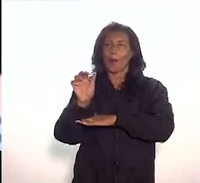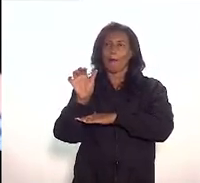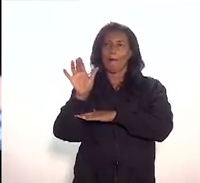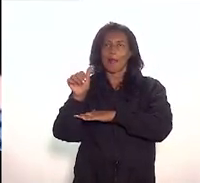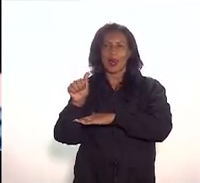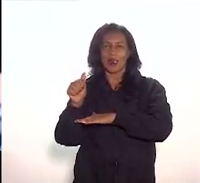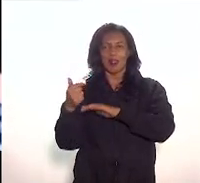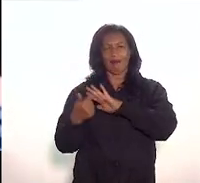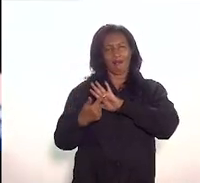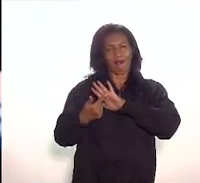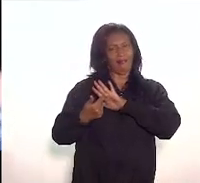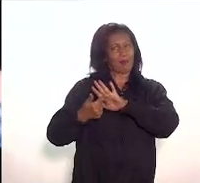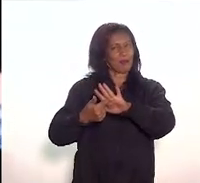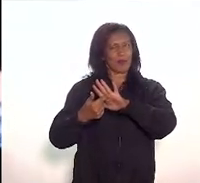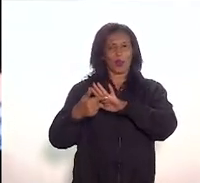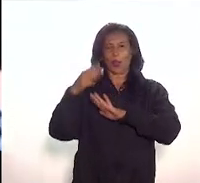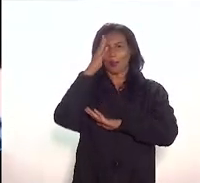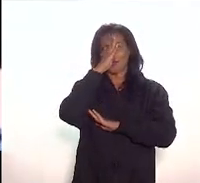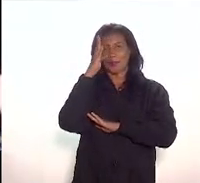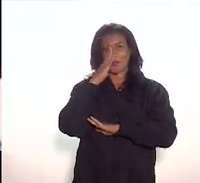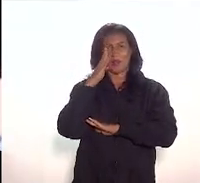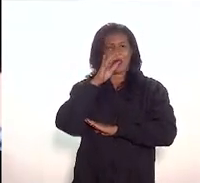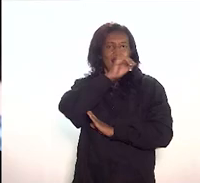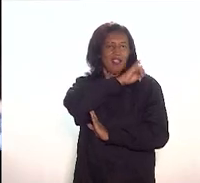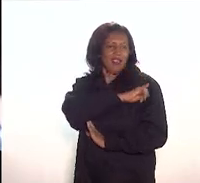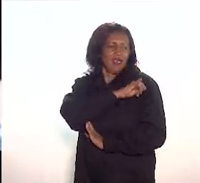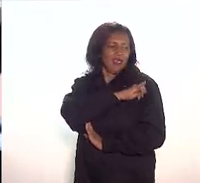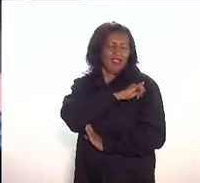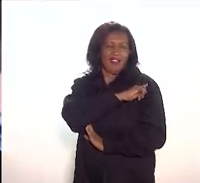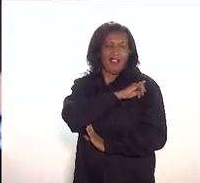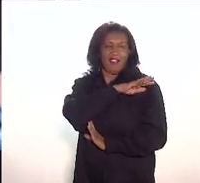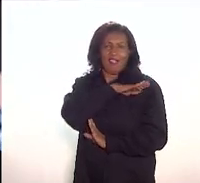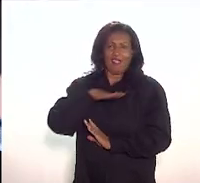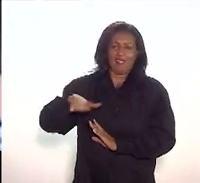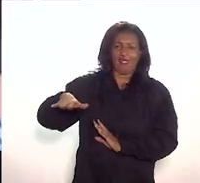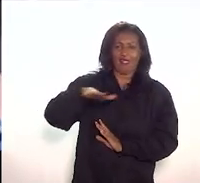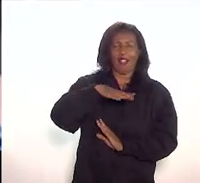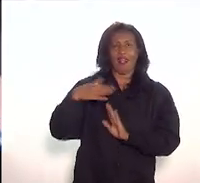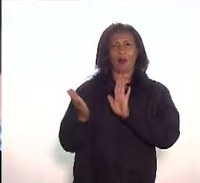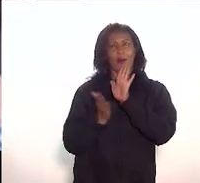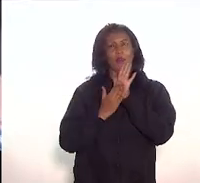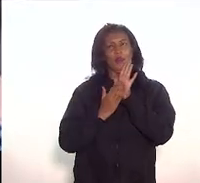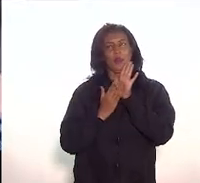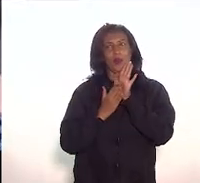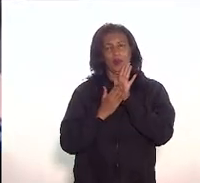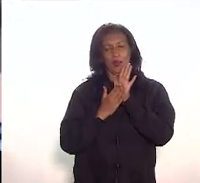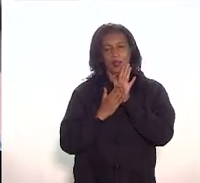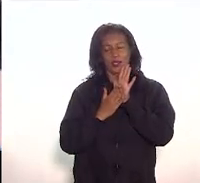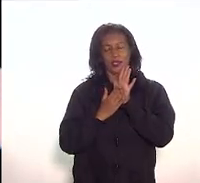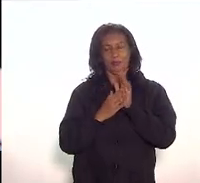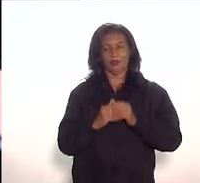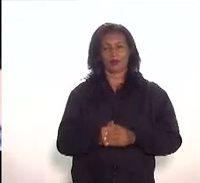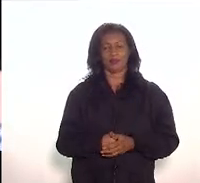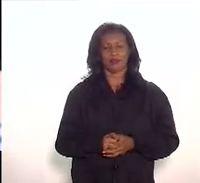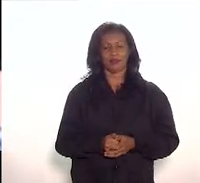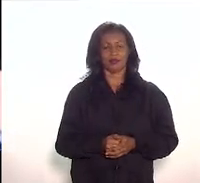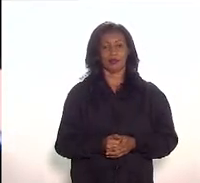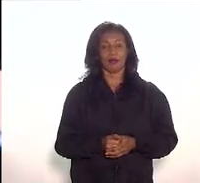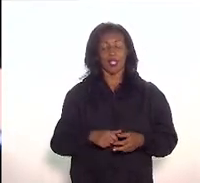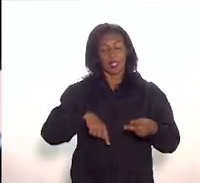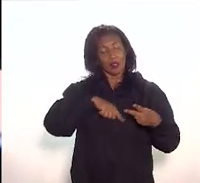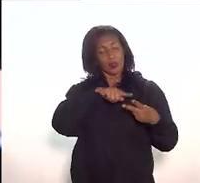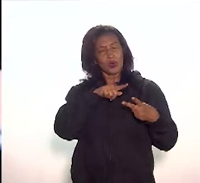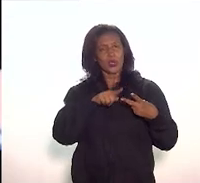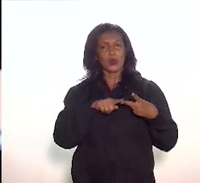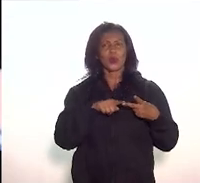esse microcosmo da nação. Então, de certa forma, o projeto dialoga com essa proposta. O segundo ponto, que é uma coisa bem interessante,